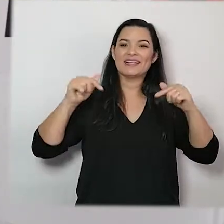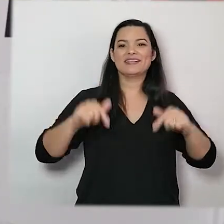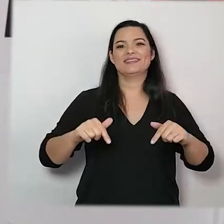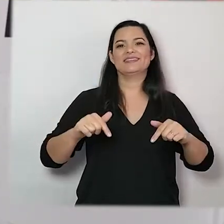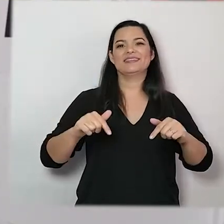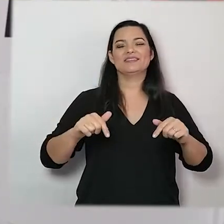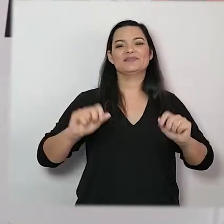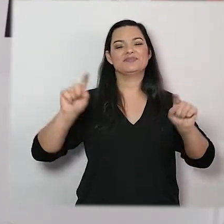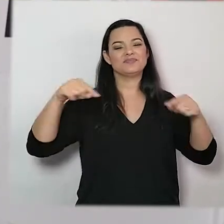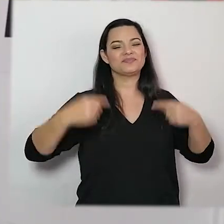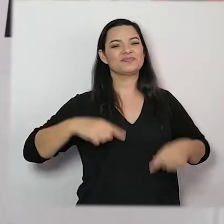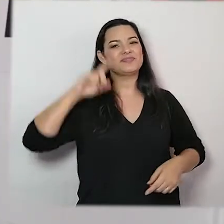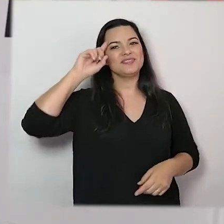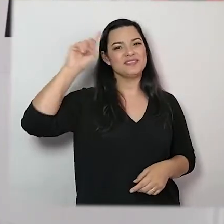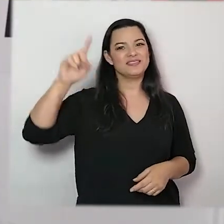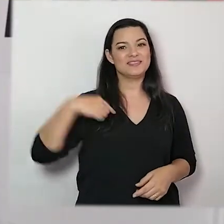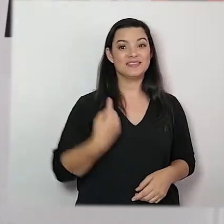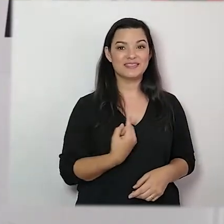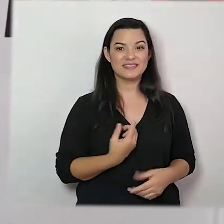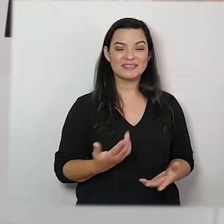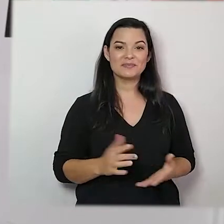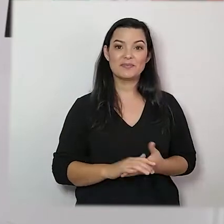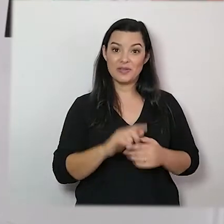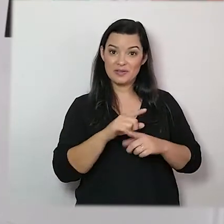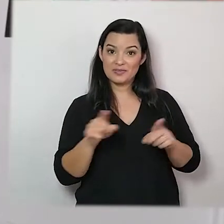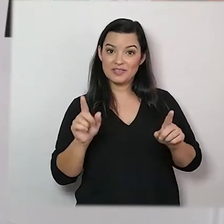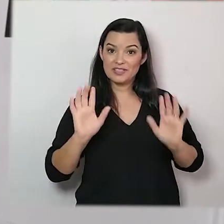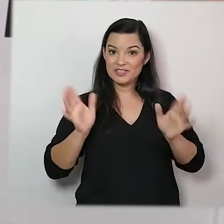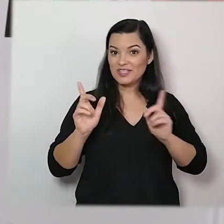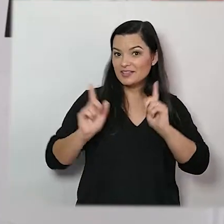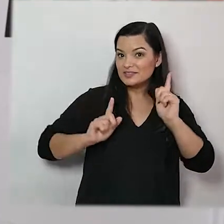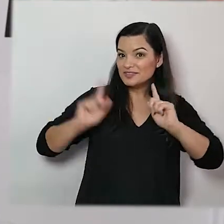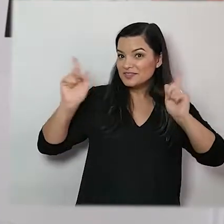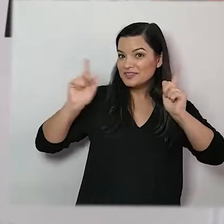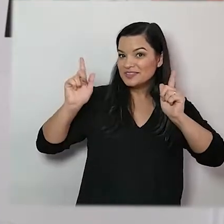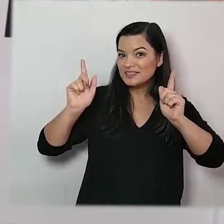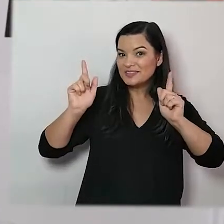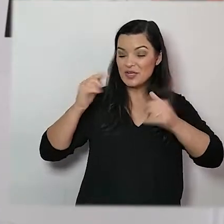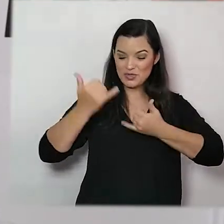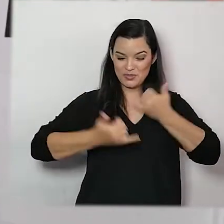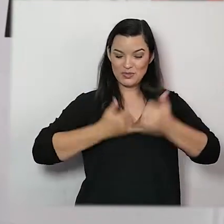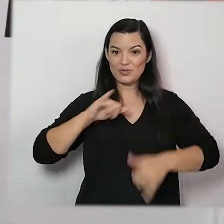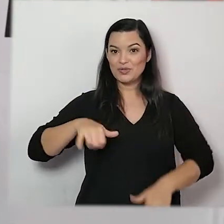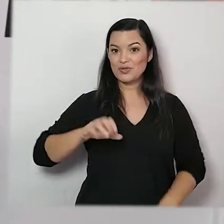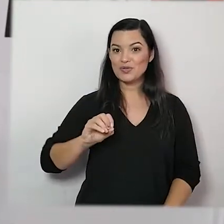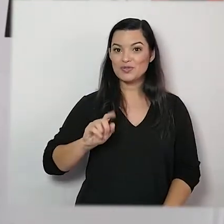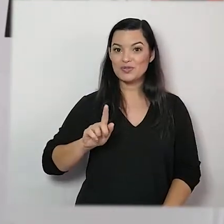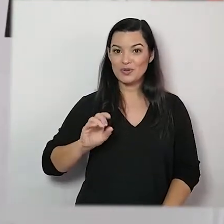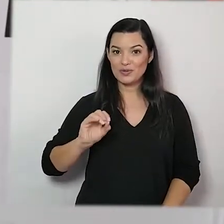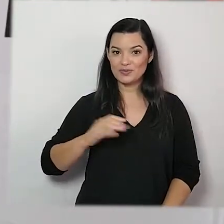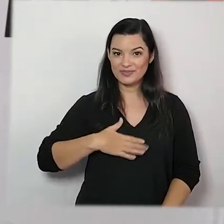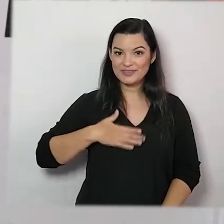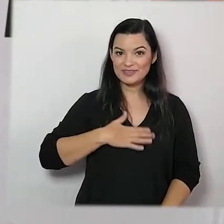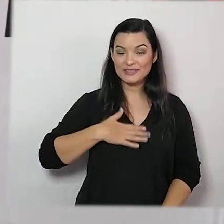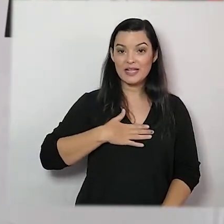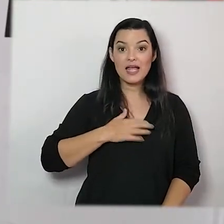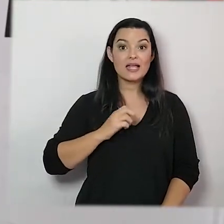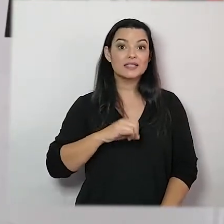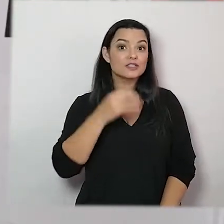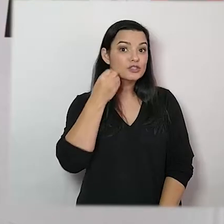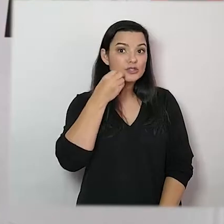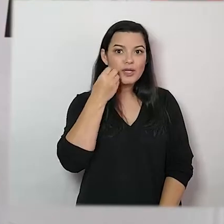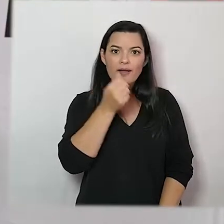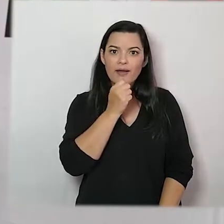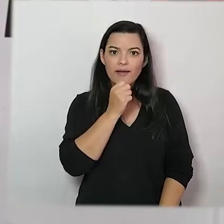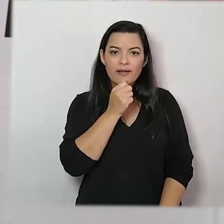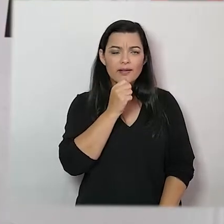no Desafio do Dia. Se divertiram? Gostaram do jogo? Quem ainda não experimentou a